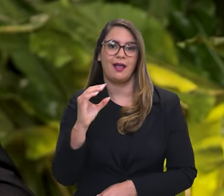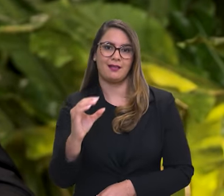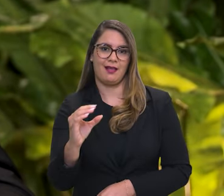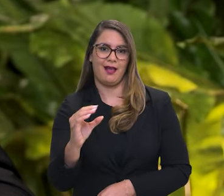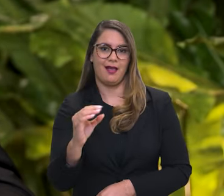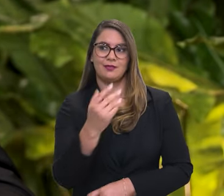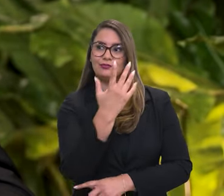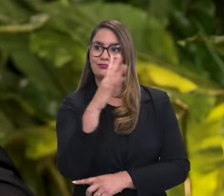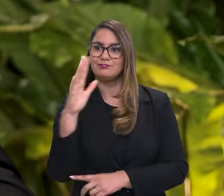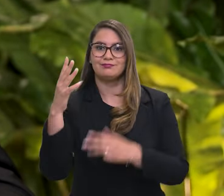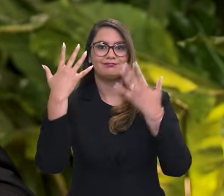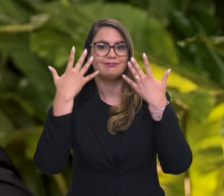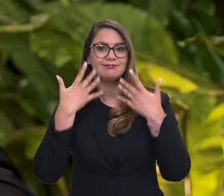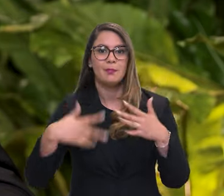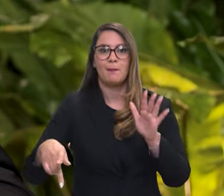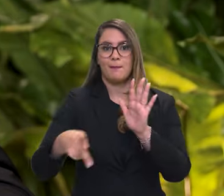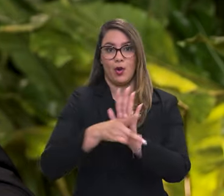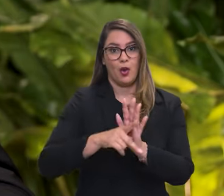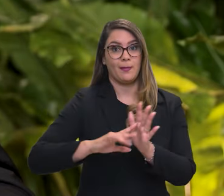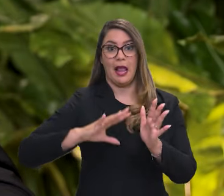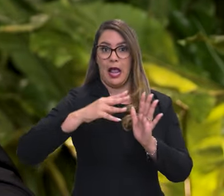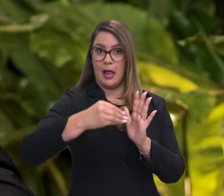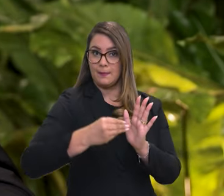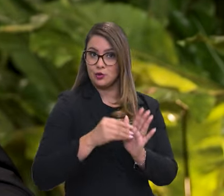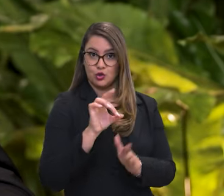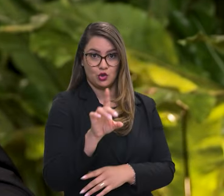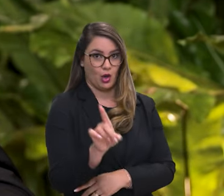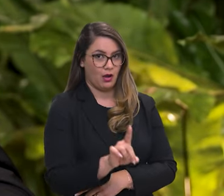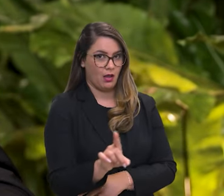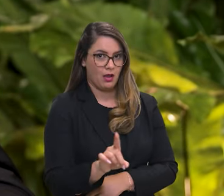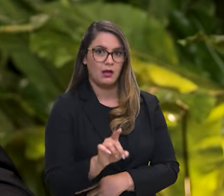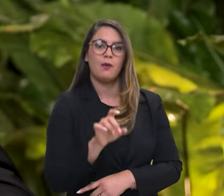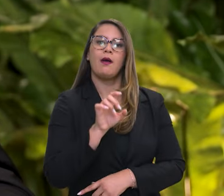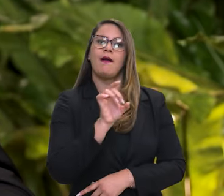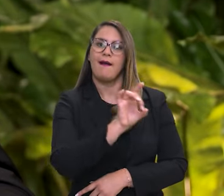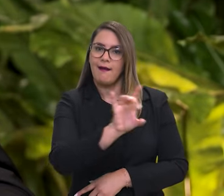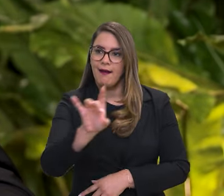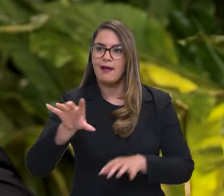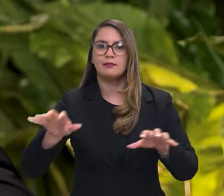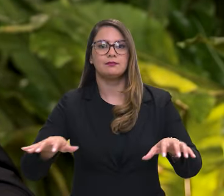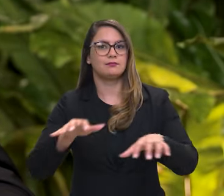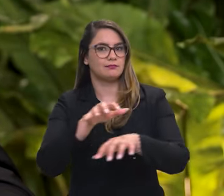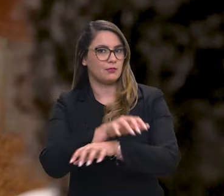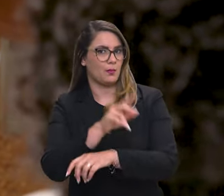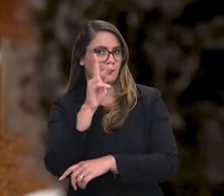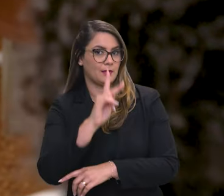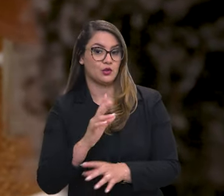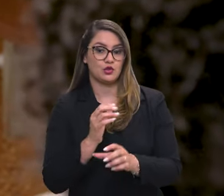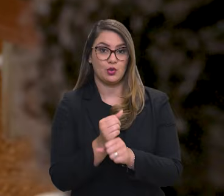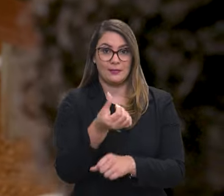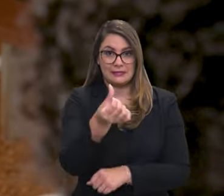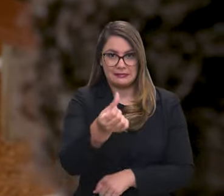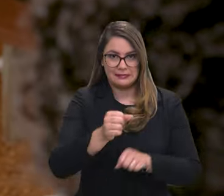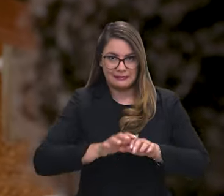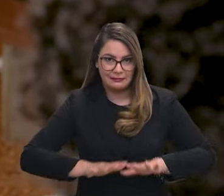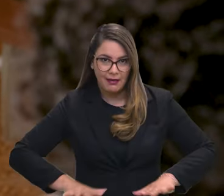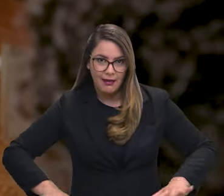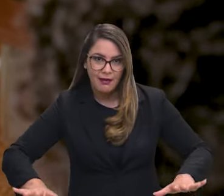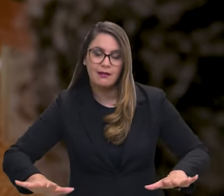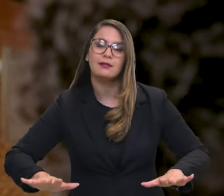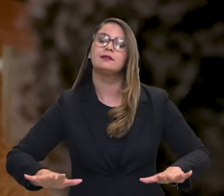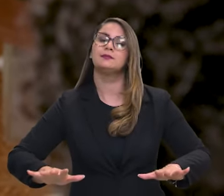apenas na Amazônia, em cada um dos biomas brasileiros. Nós temos seis biomas terrestres, super mega